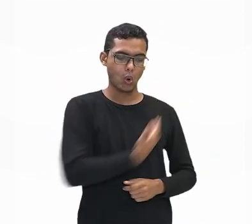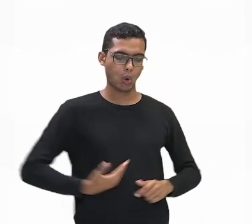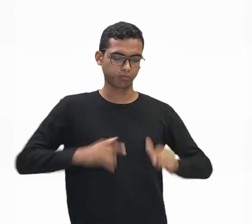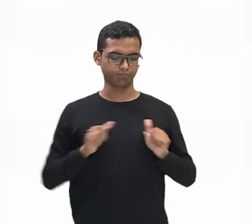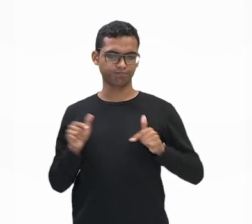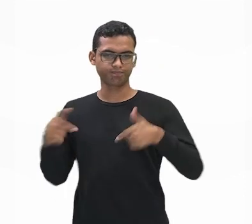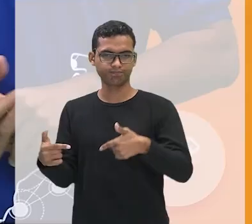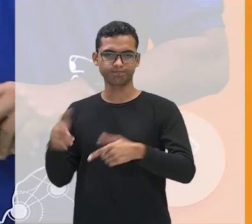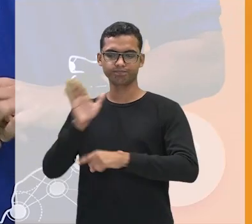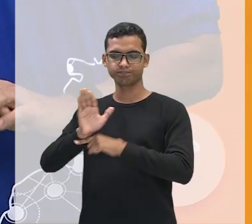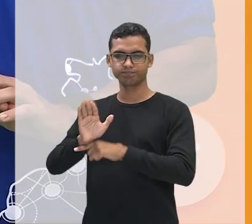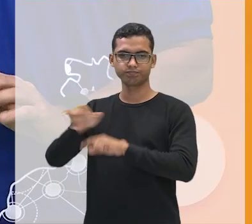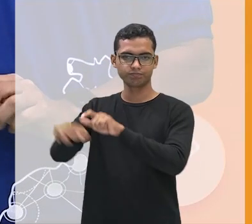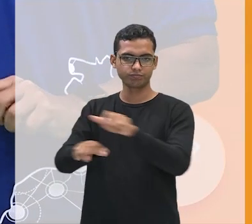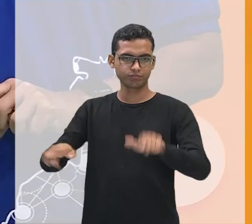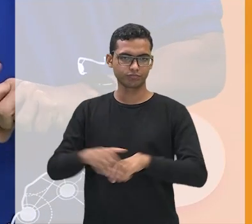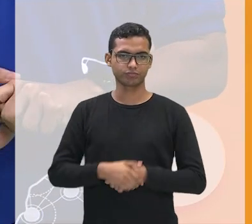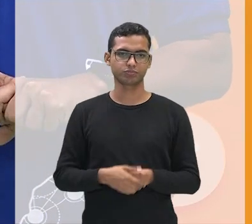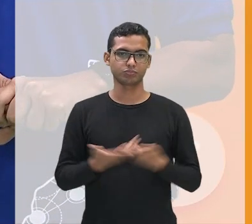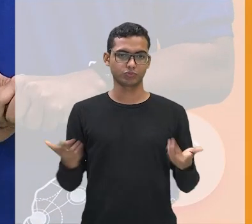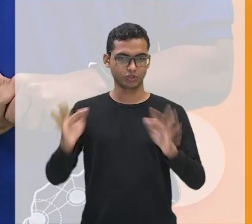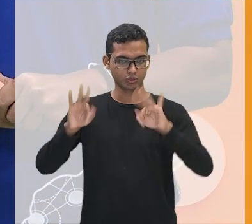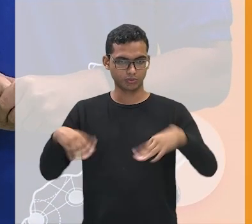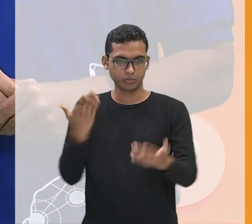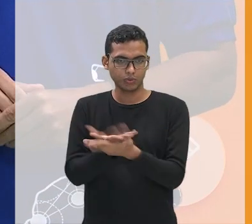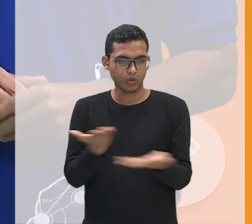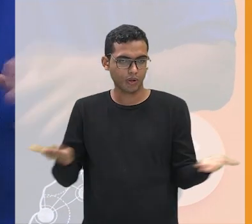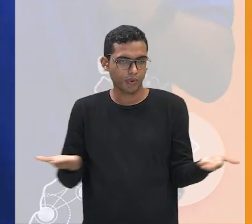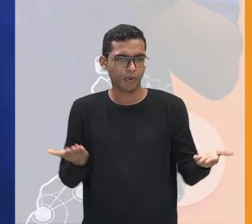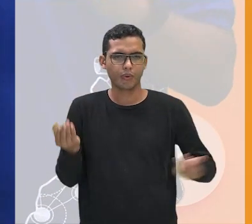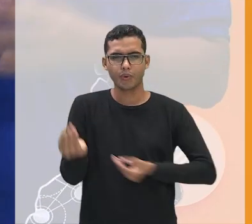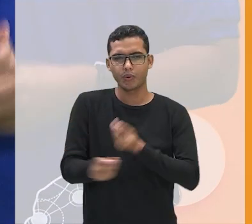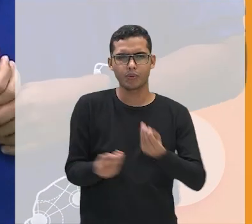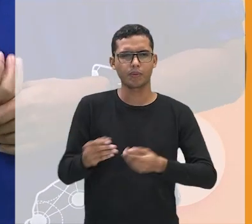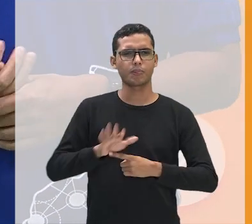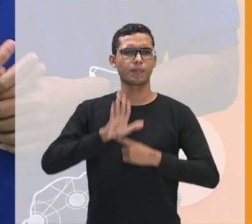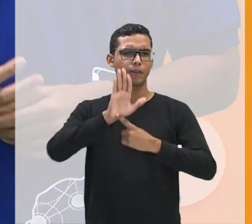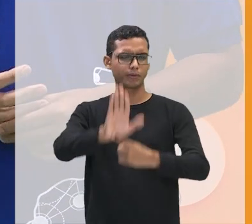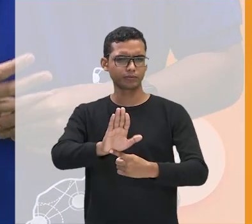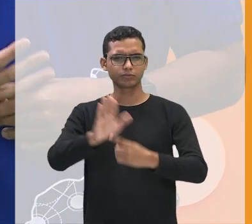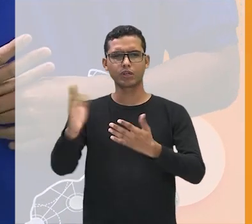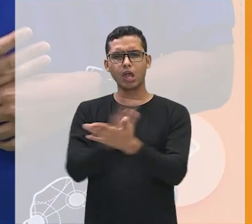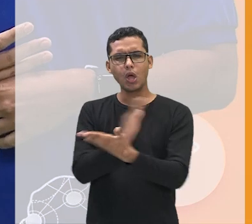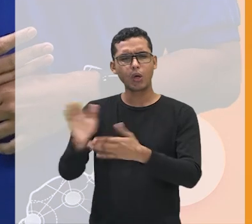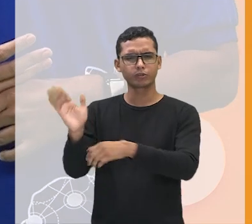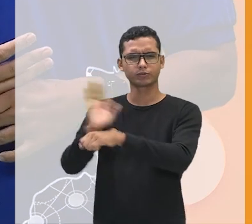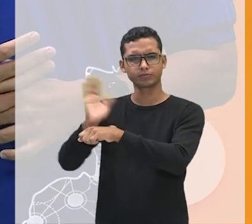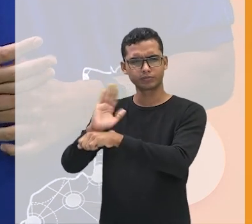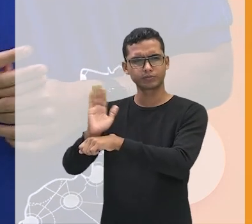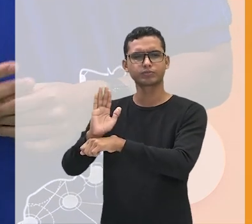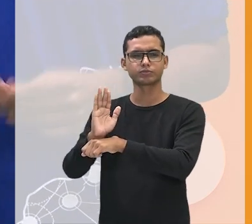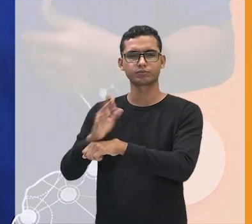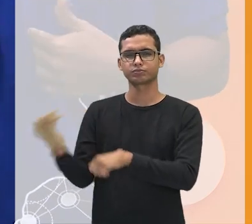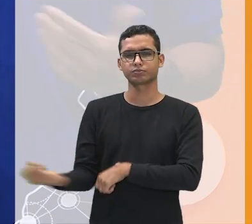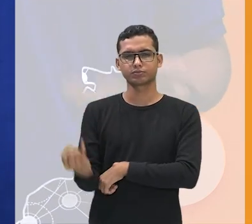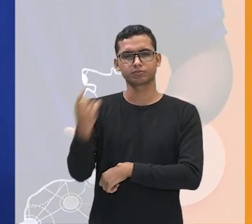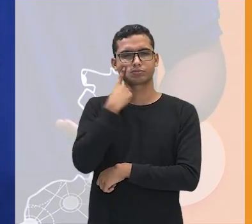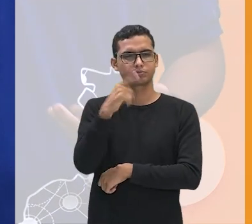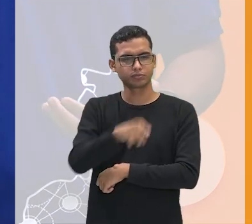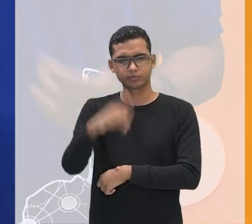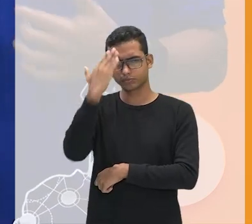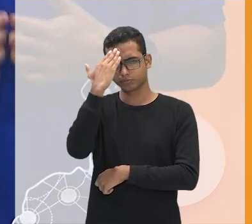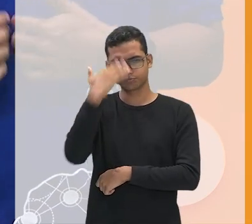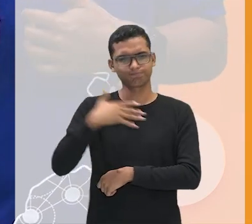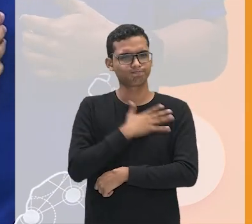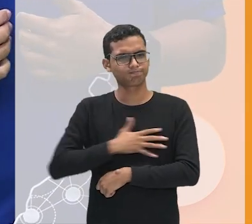pessoal eu vou finalizar a aula de hoje citando alguns vídeos alguns filmes para vocês filmes que eu gosto